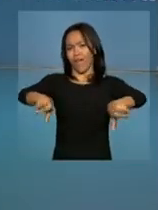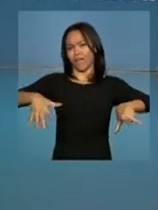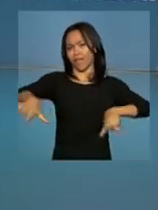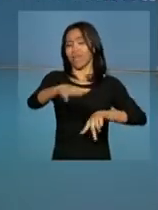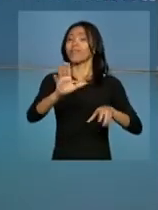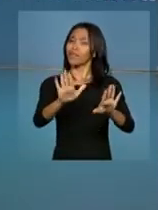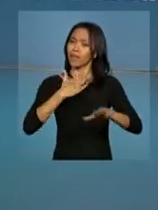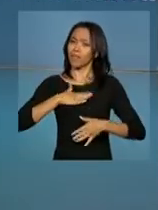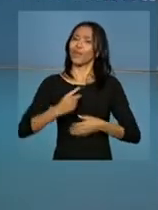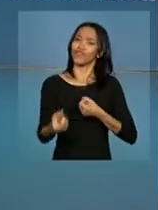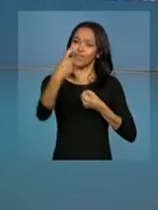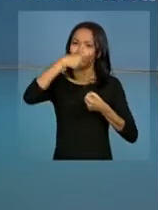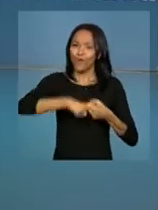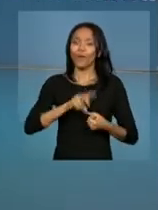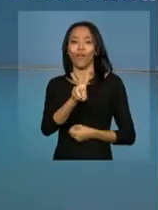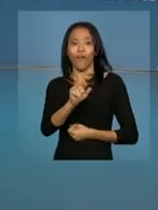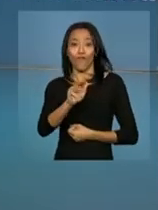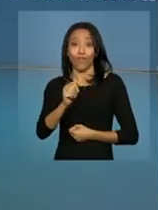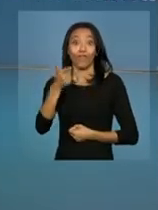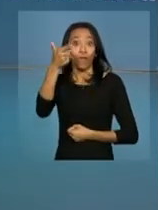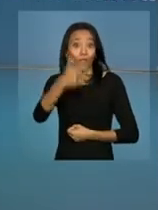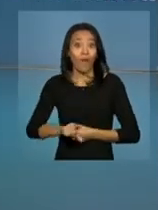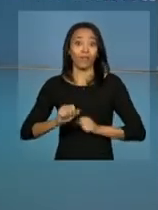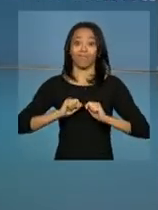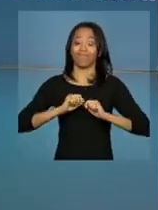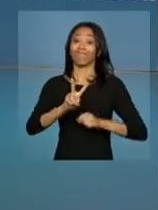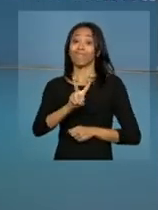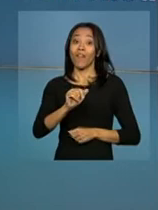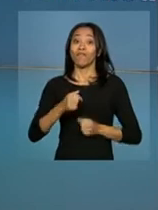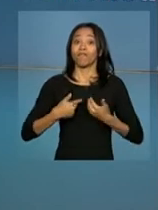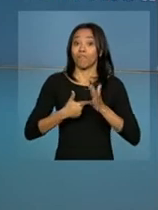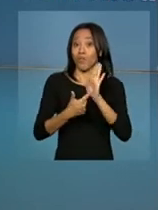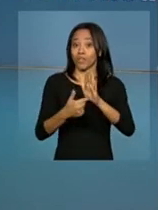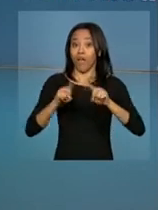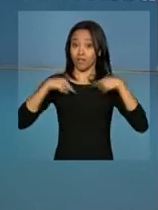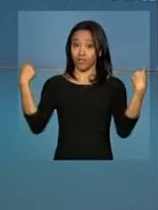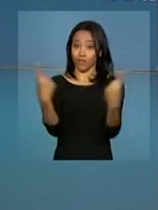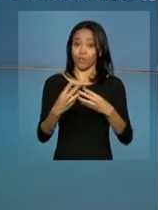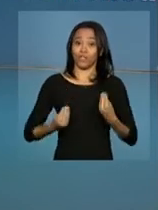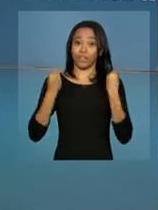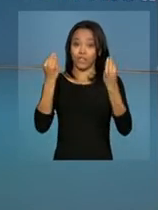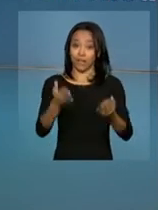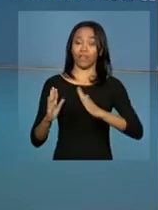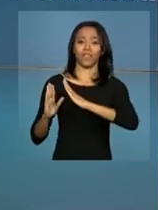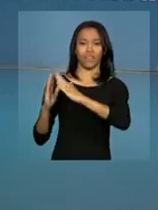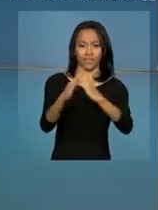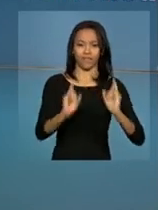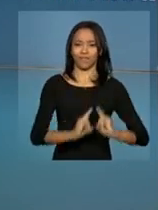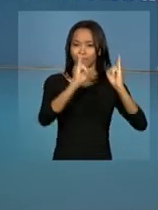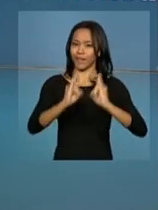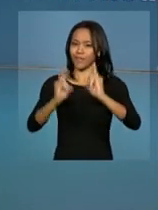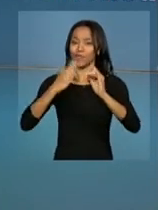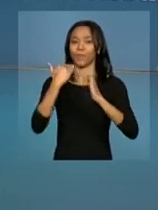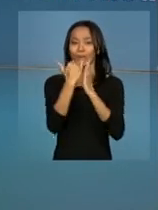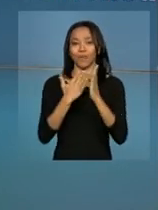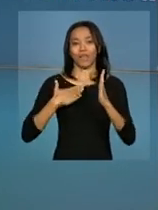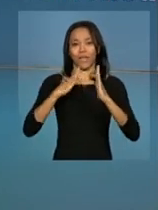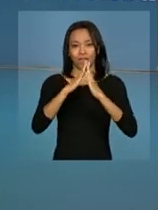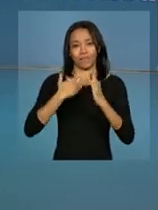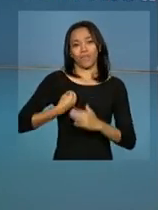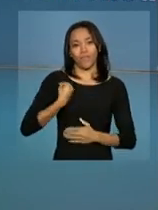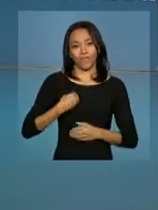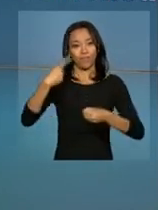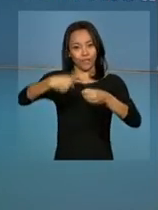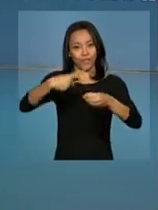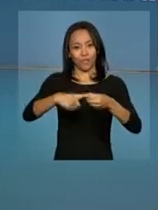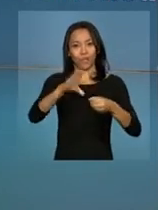daqui a pouco a gente volta ao vivo com a transmissão da cerimônia de entrega das moradias do programa Minha Casa Minha Vida, em